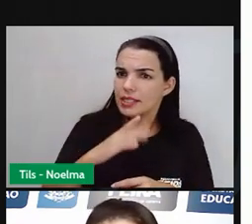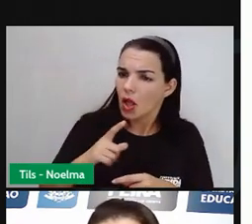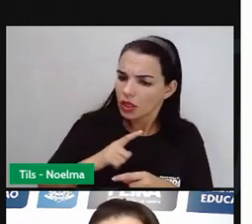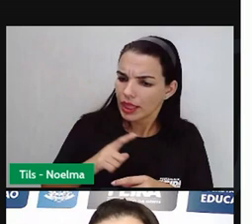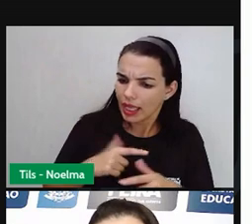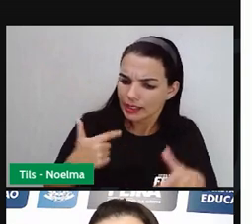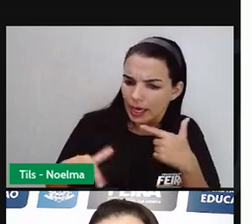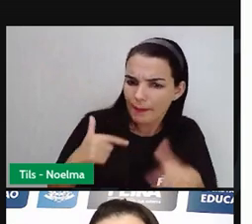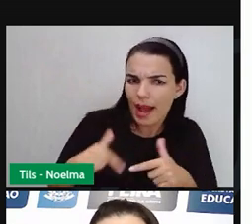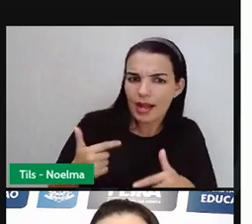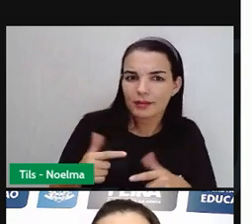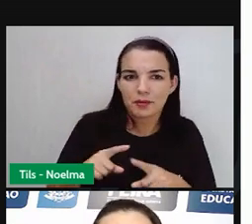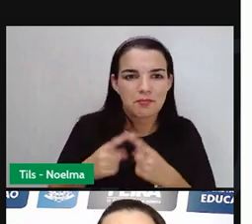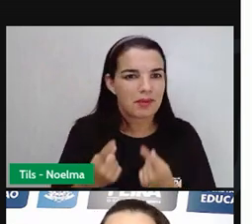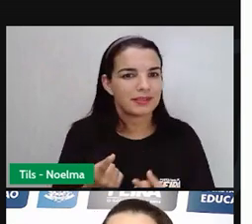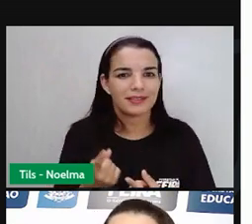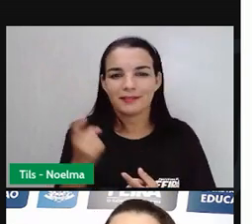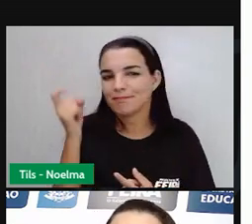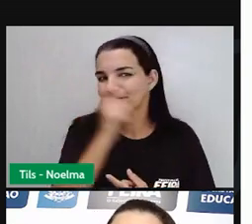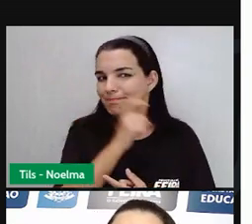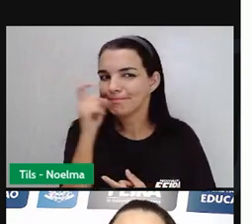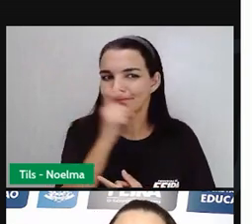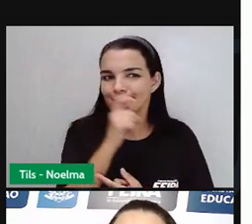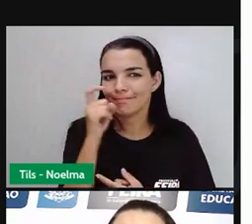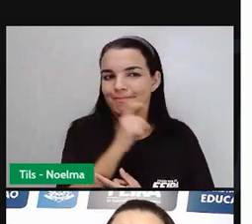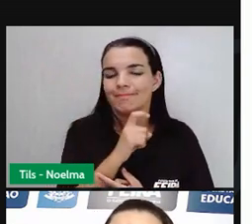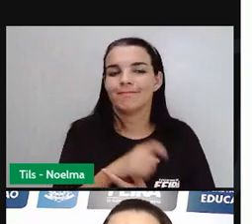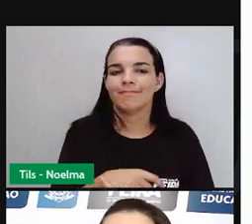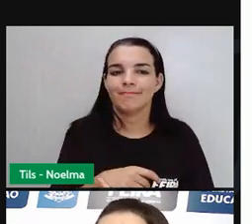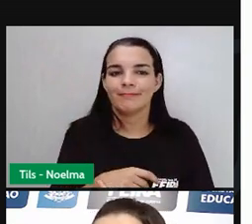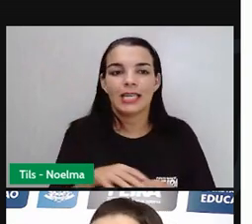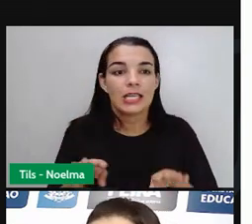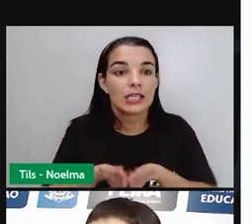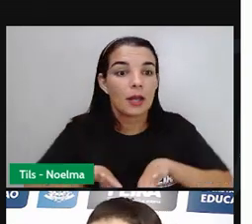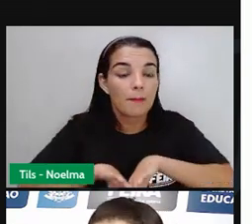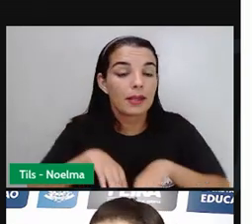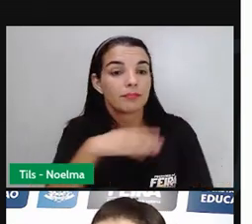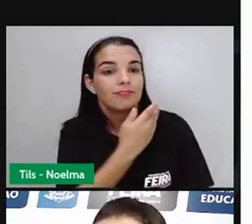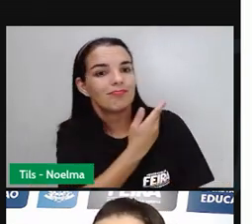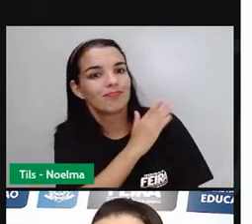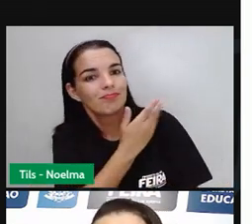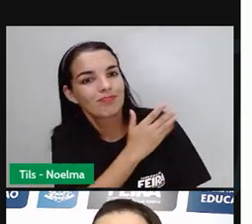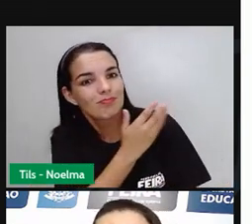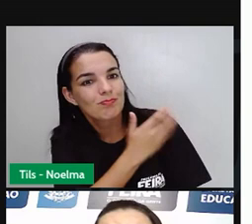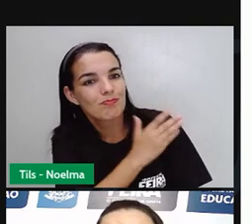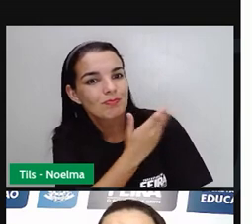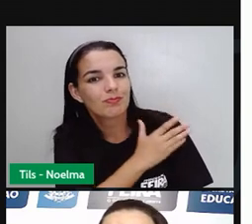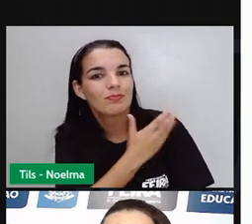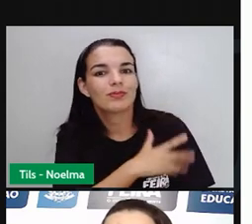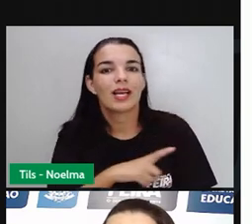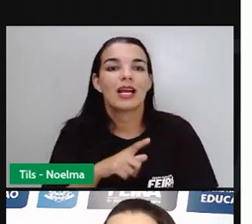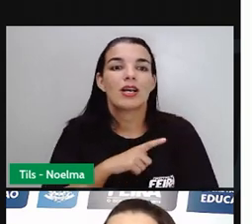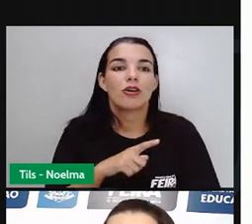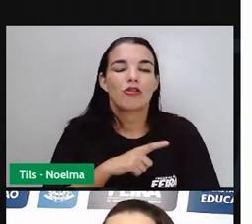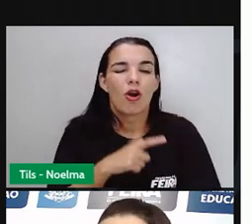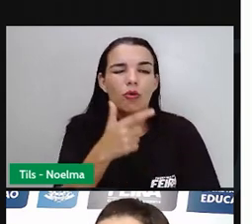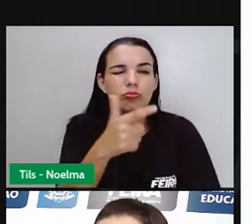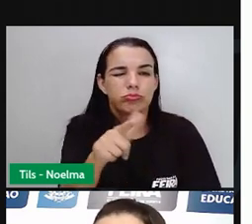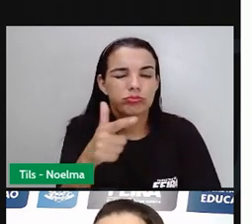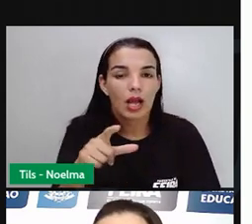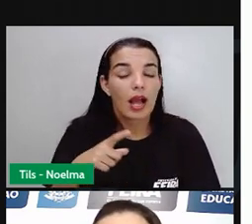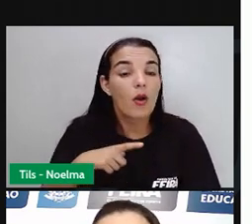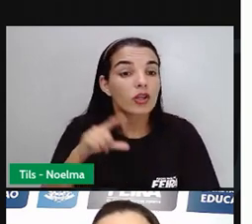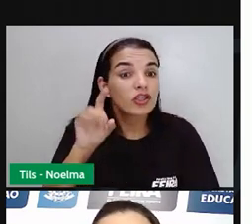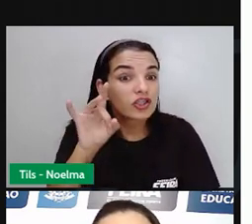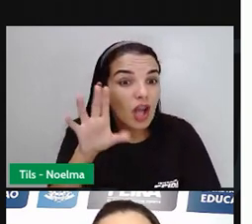oposto daquilo. O racismo, a discriminação racial, que não acontecia somente com o negro, acontecia também com os